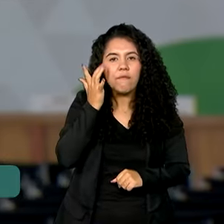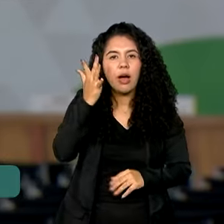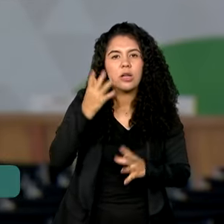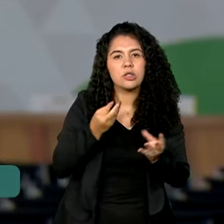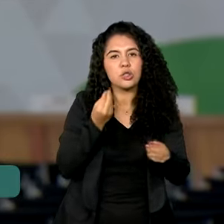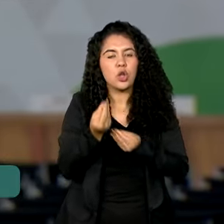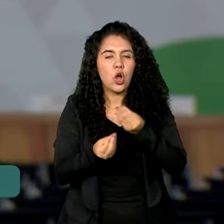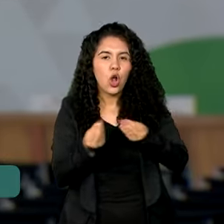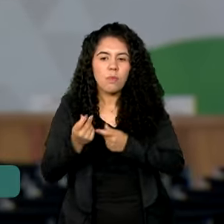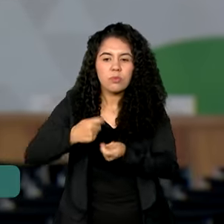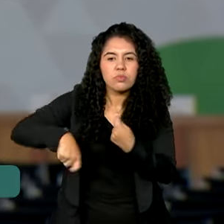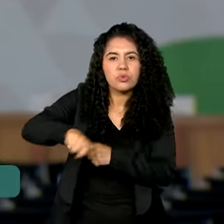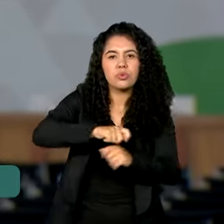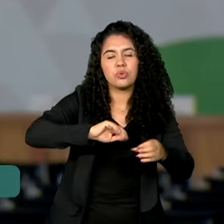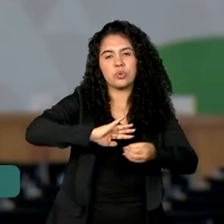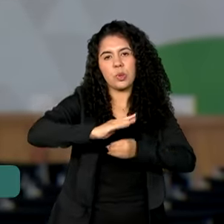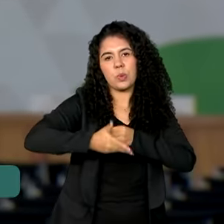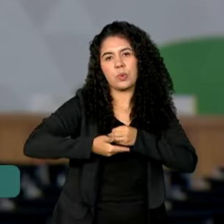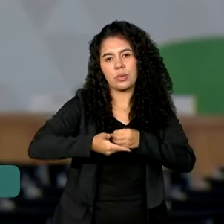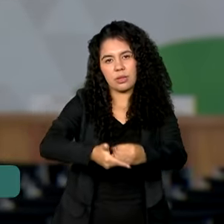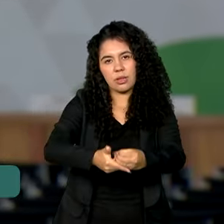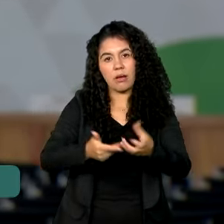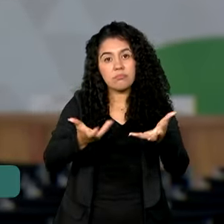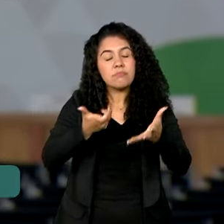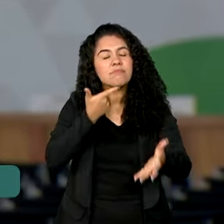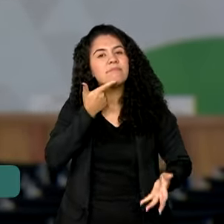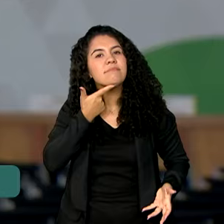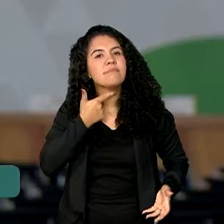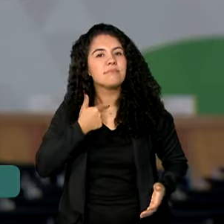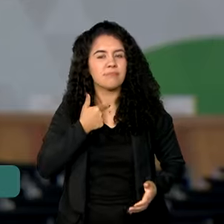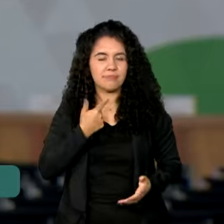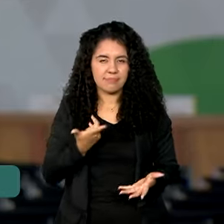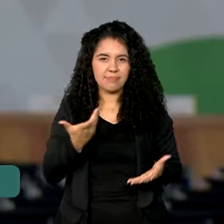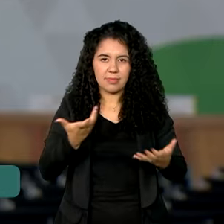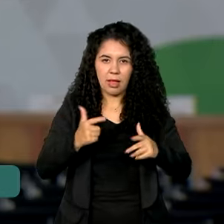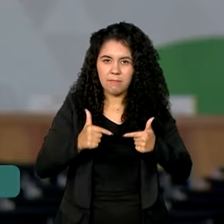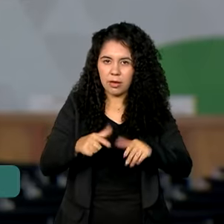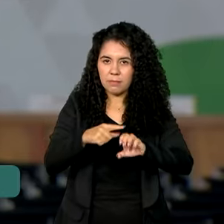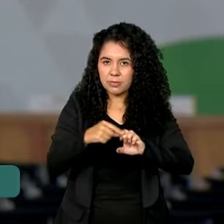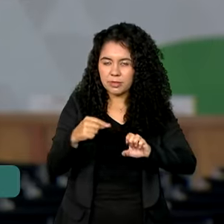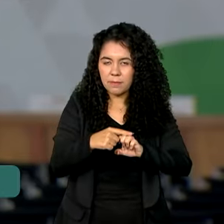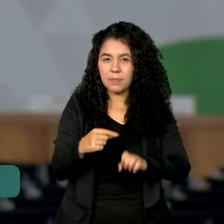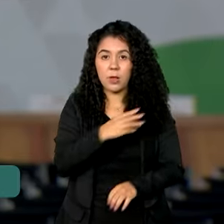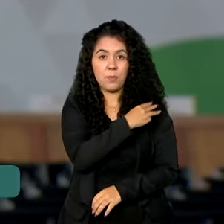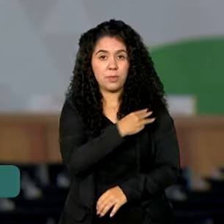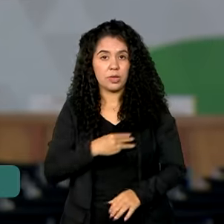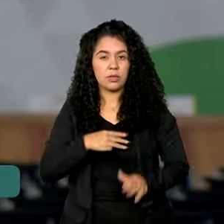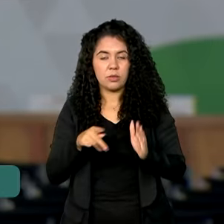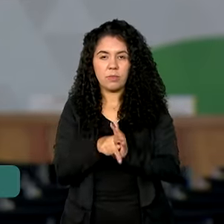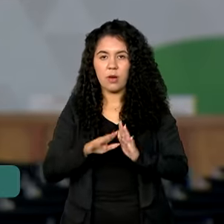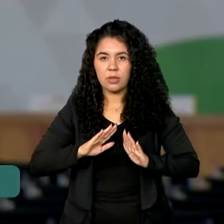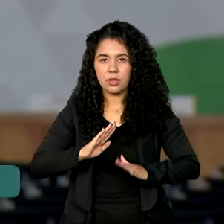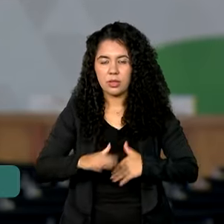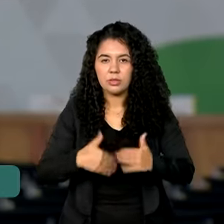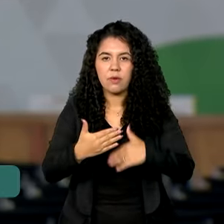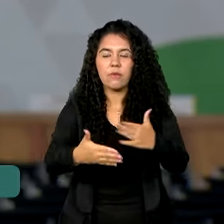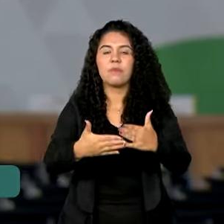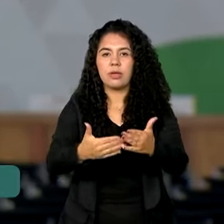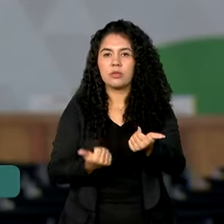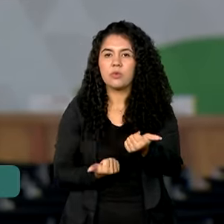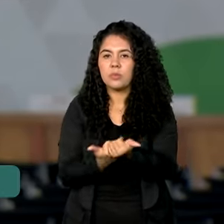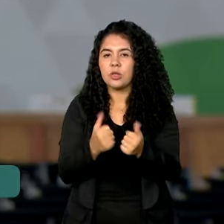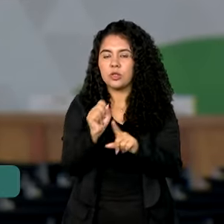estruturação de negócios sustentáveis para quem deseja empreender. O ministro do Desenvolvimento e Assistência Social,